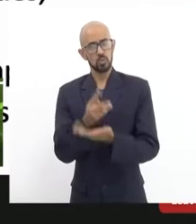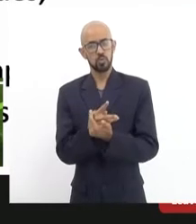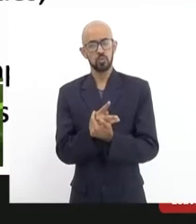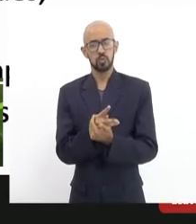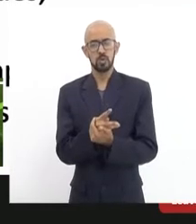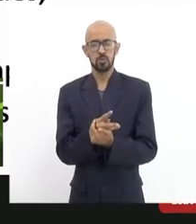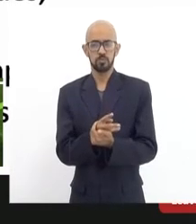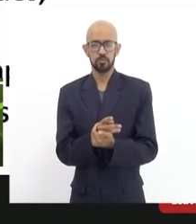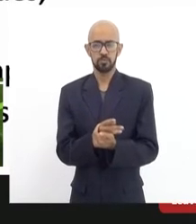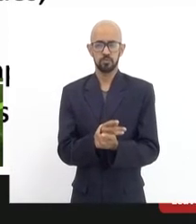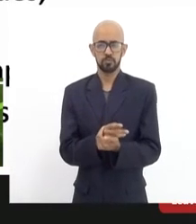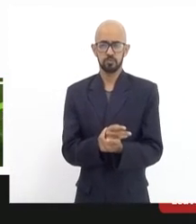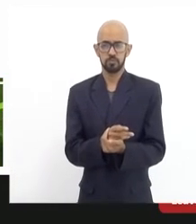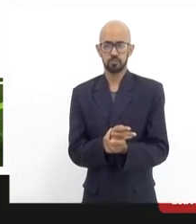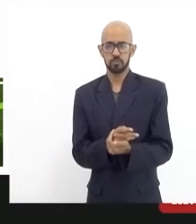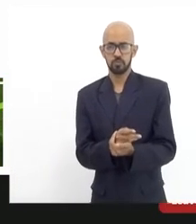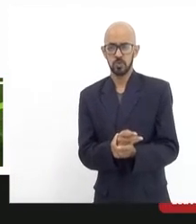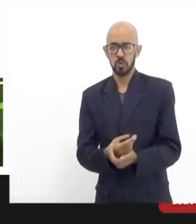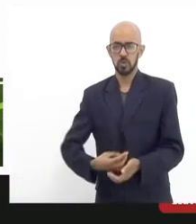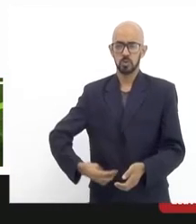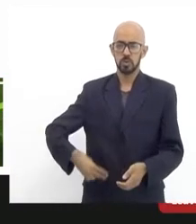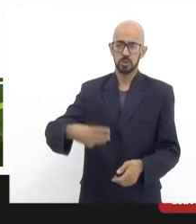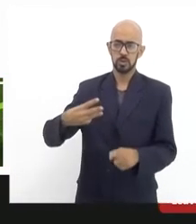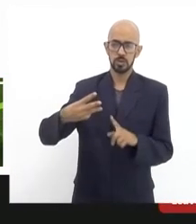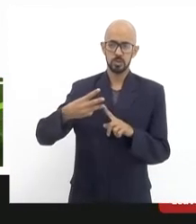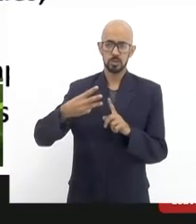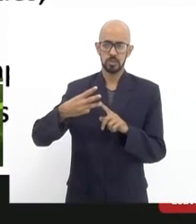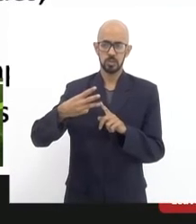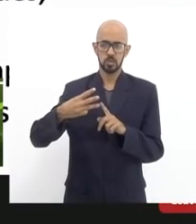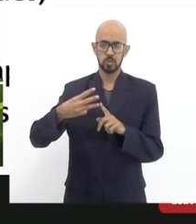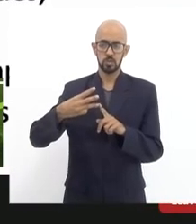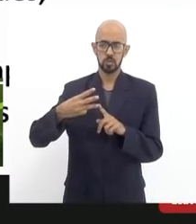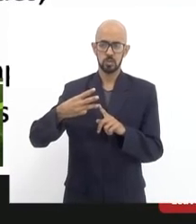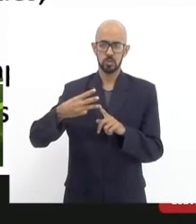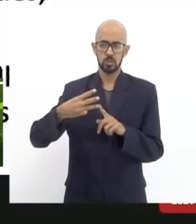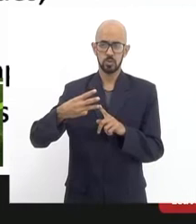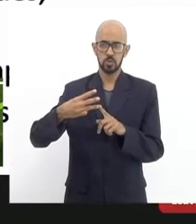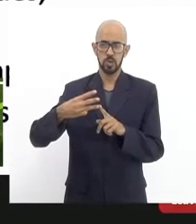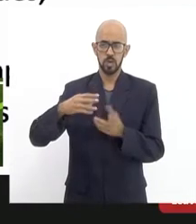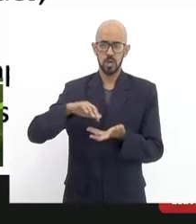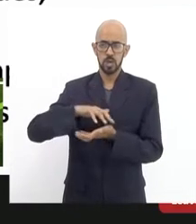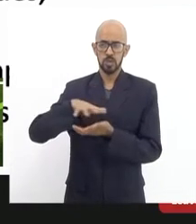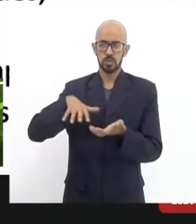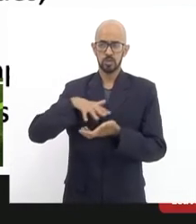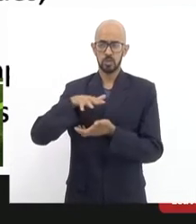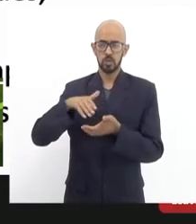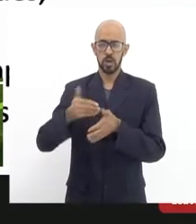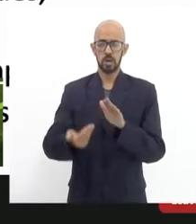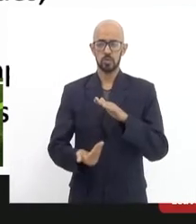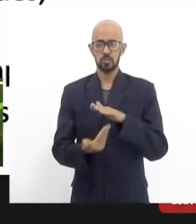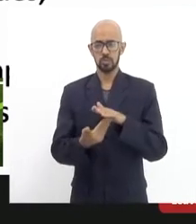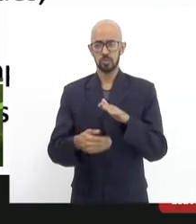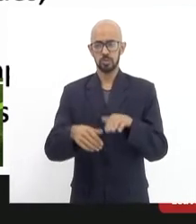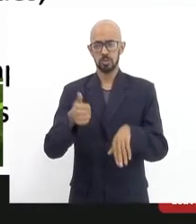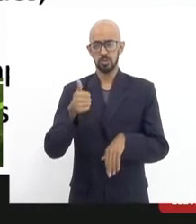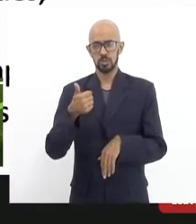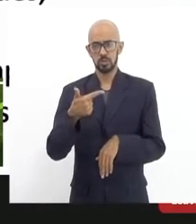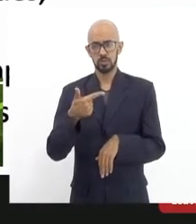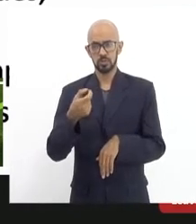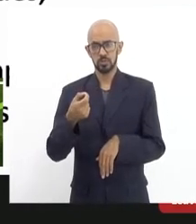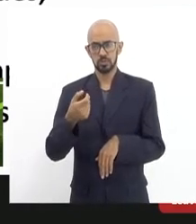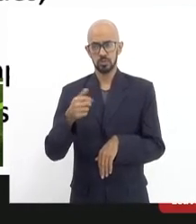É isso. Item 3. Só o item 3. Restaurar no prato de 120 dias